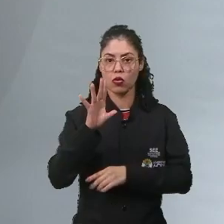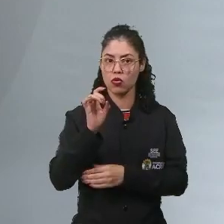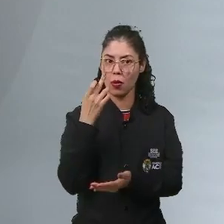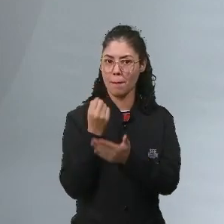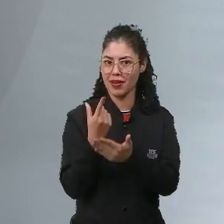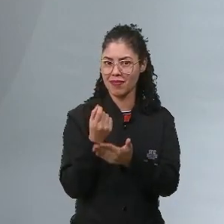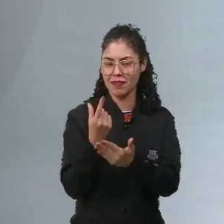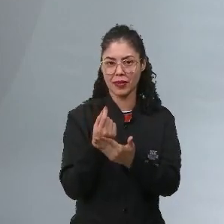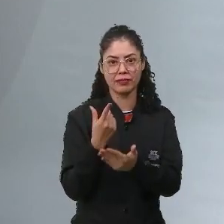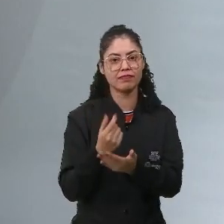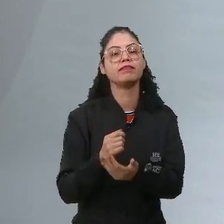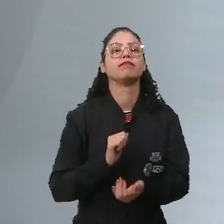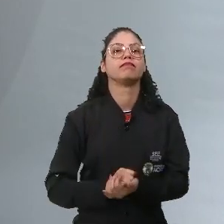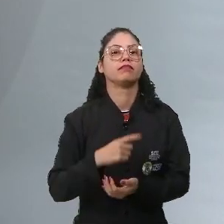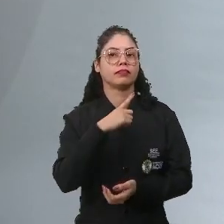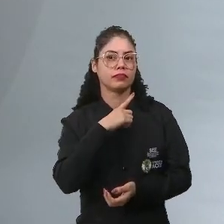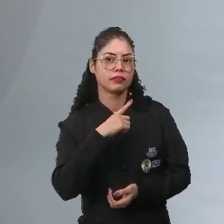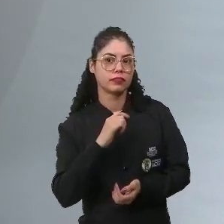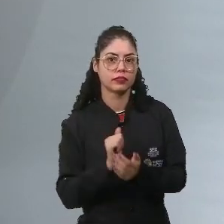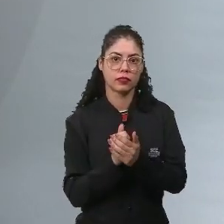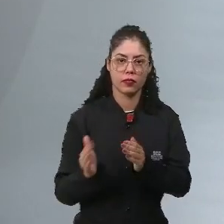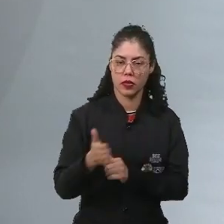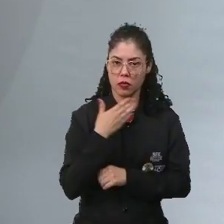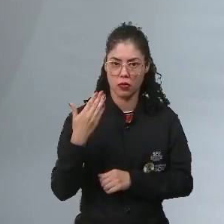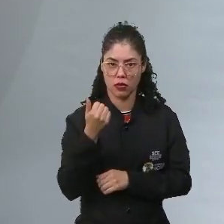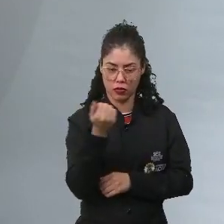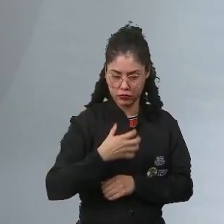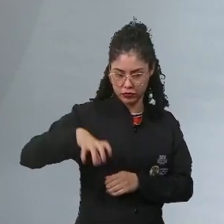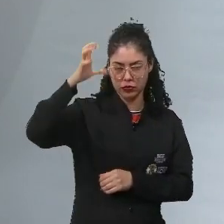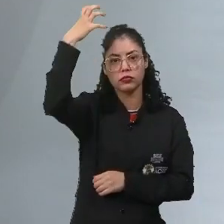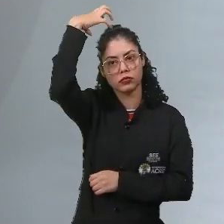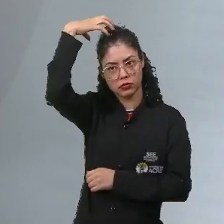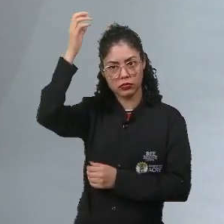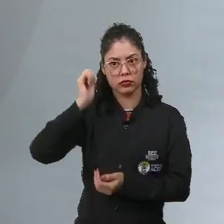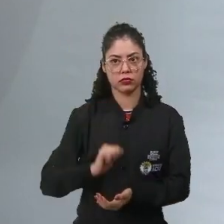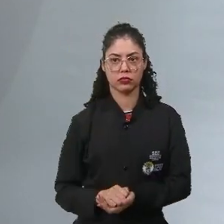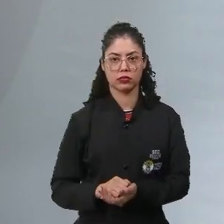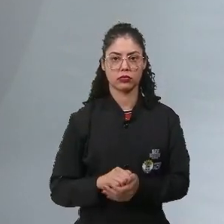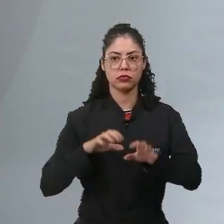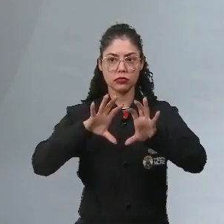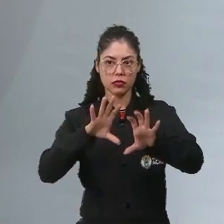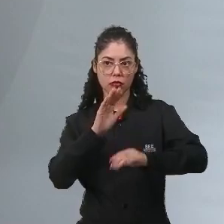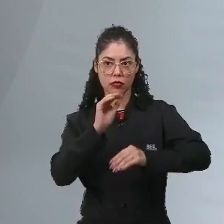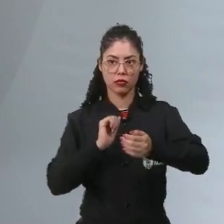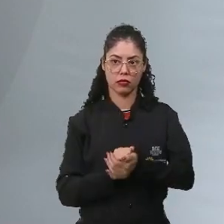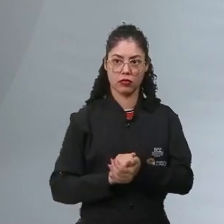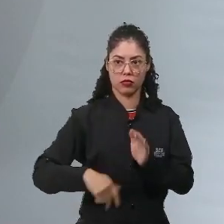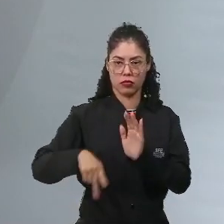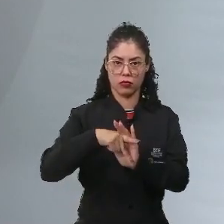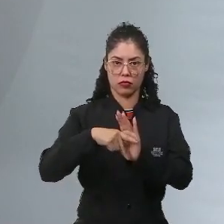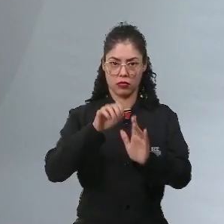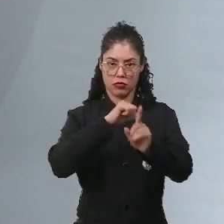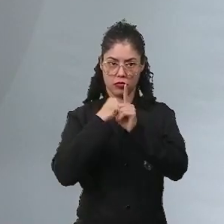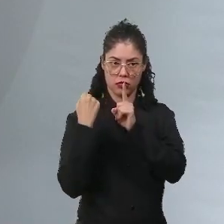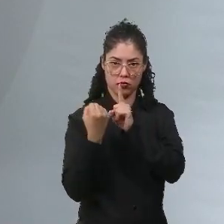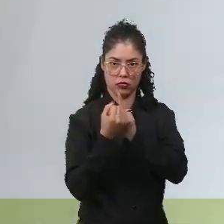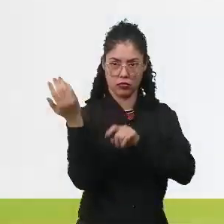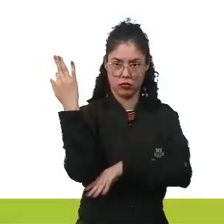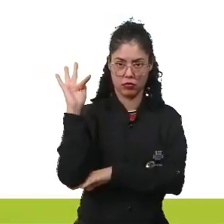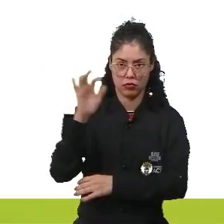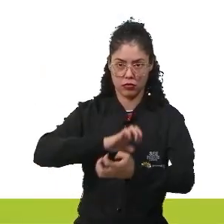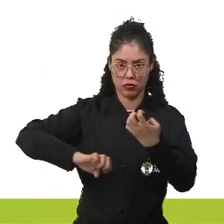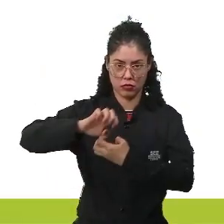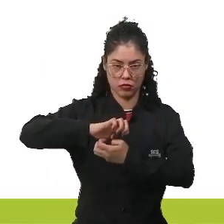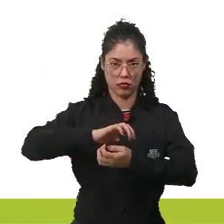muitos impostos para sustentar esses privilégios da nobreza. Então era essa forma que estava constituída a sociedade na França pré